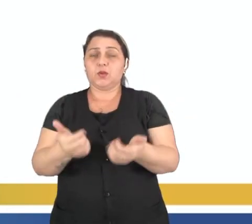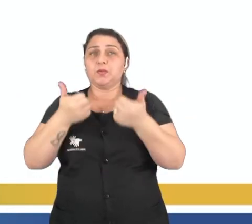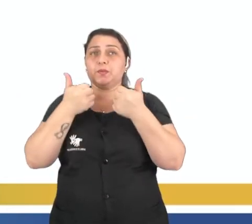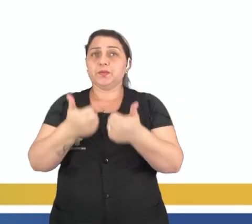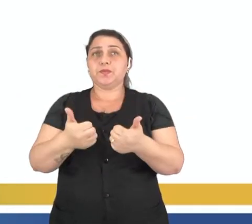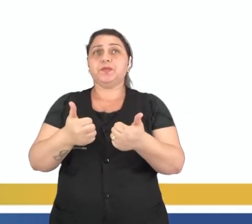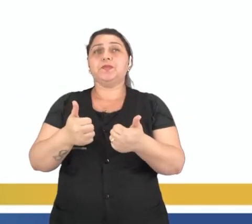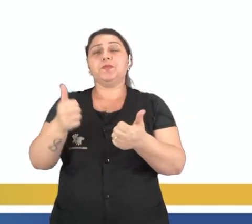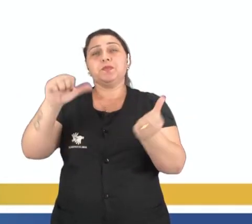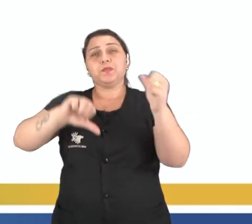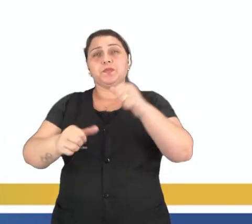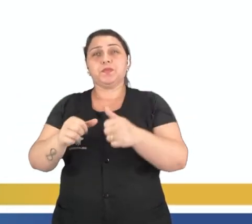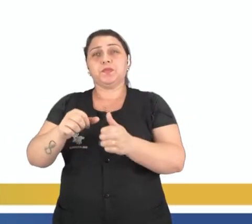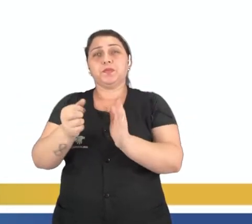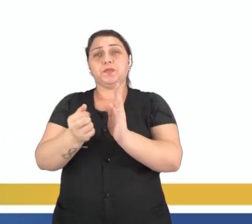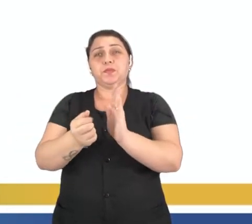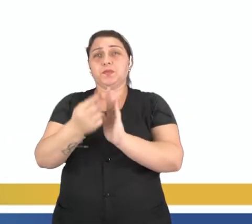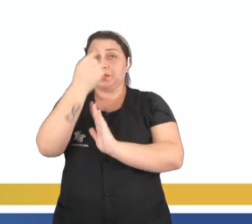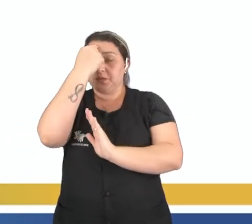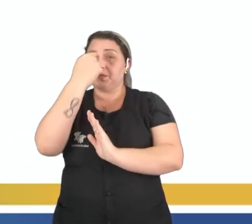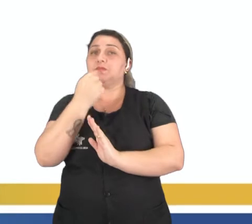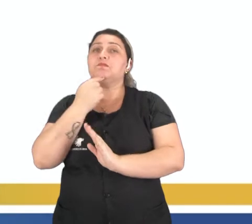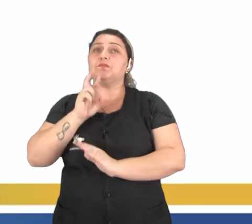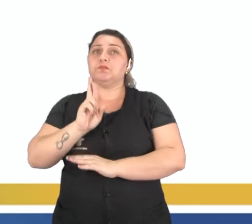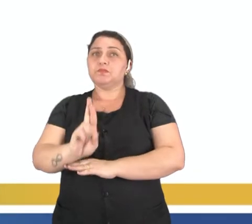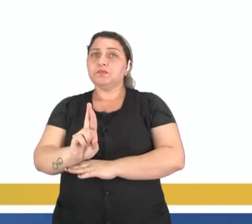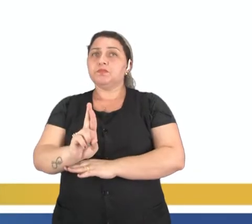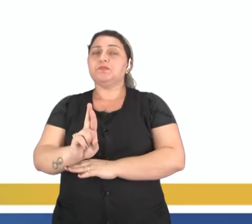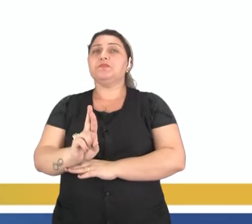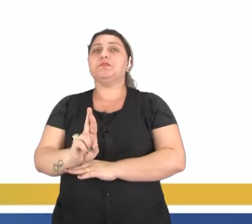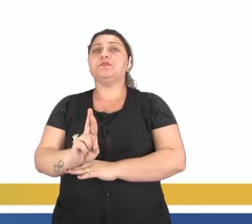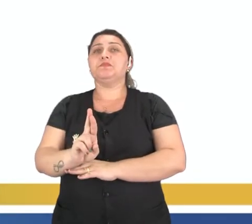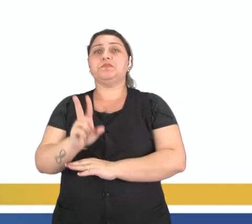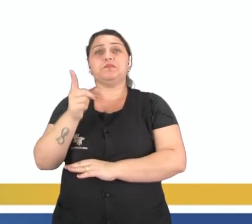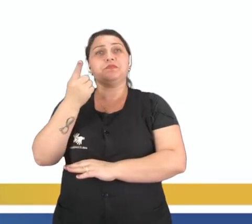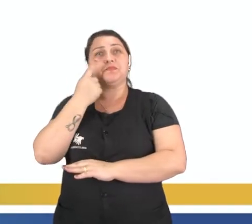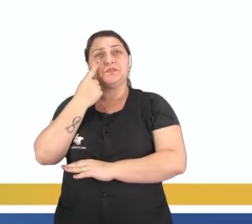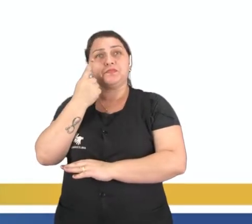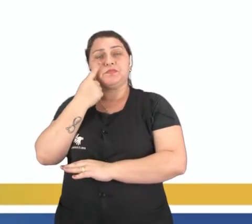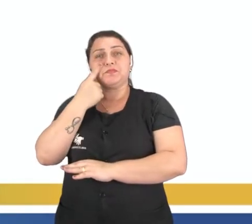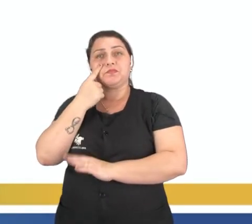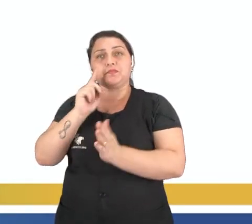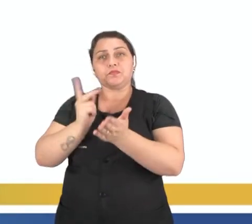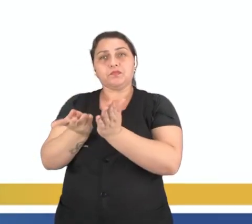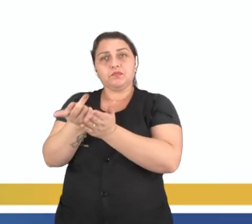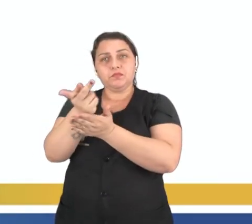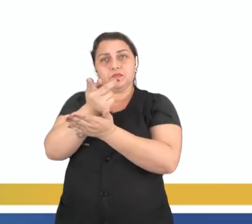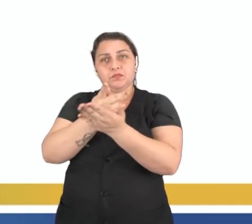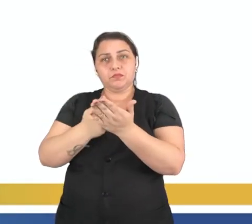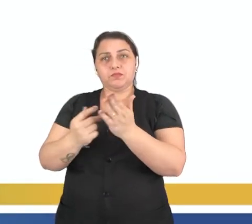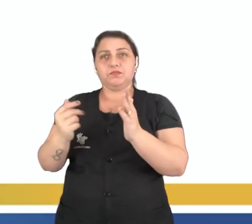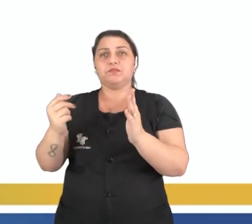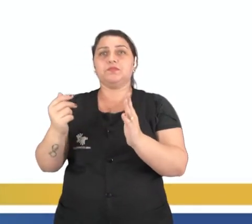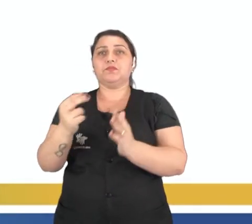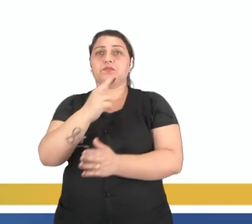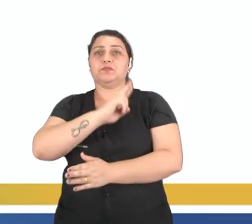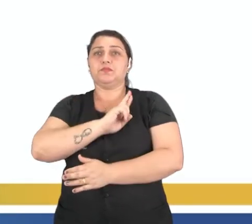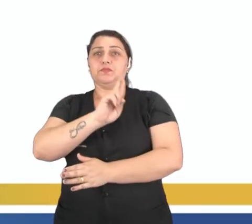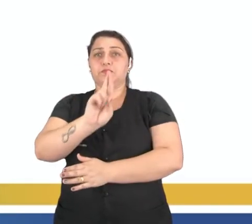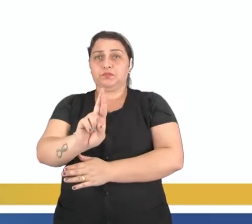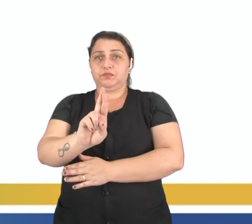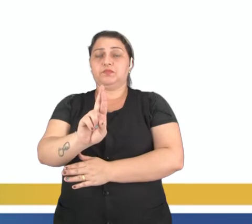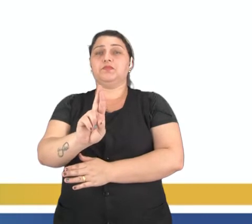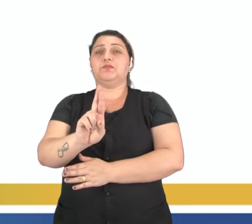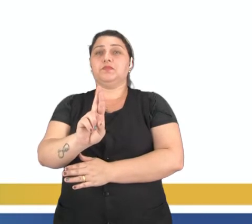Analise a figura abaixo e responda. Vocês estão observando ali uma figura que representa pra gente o